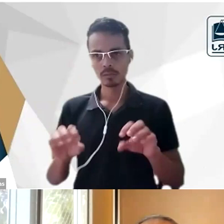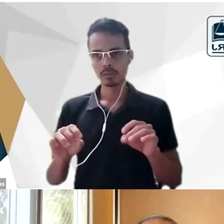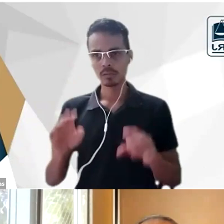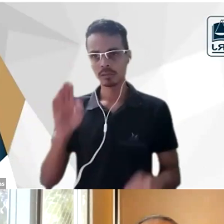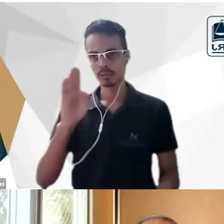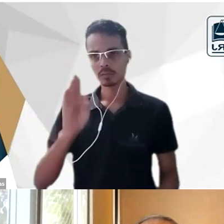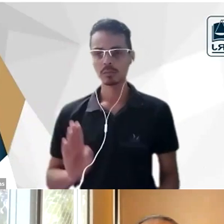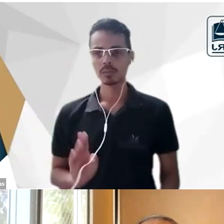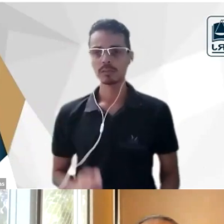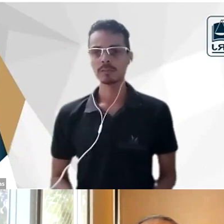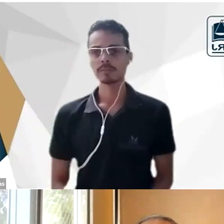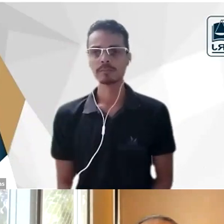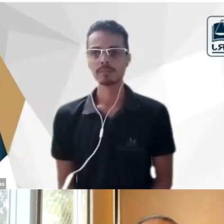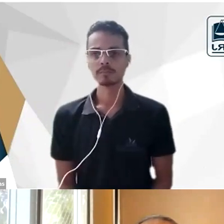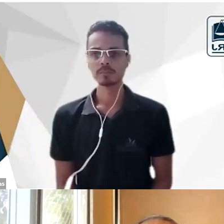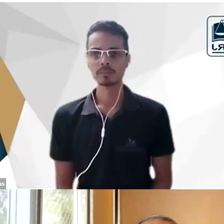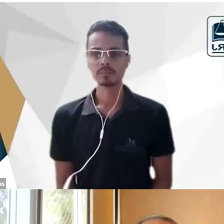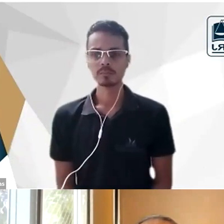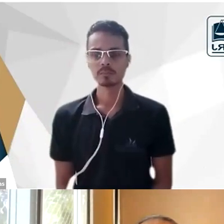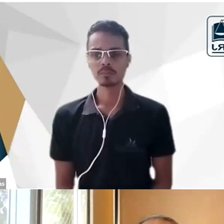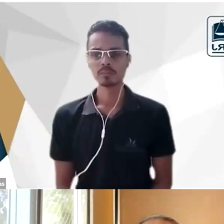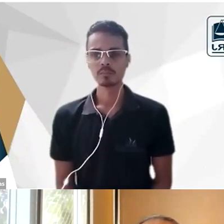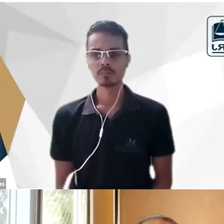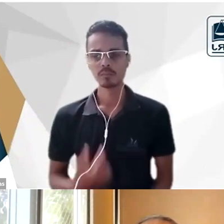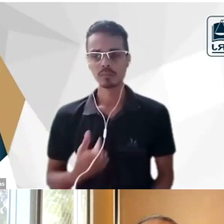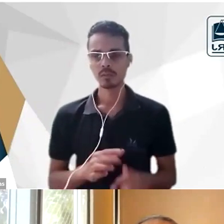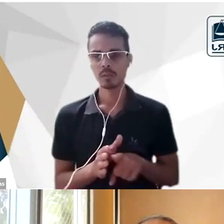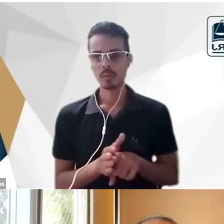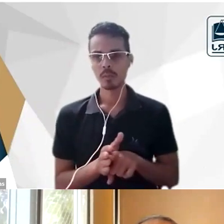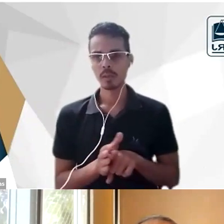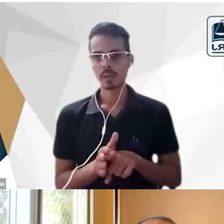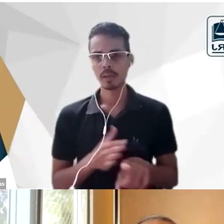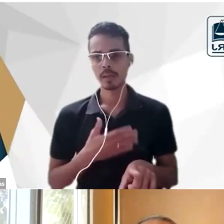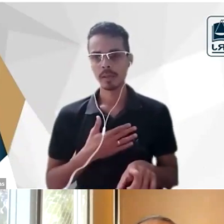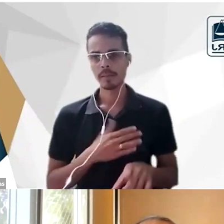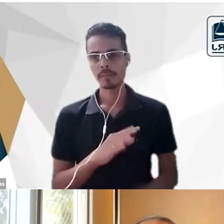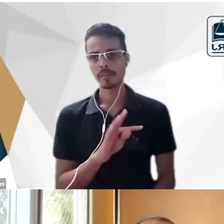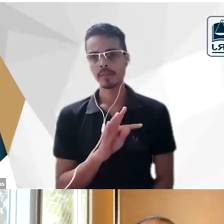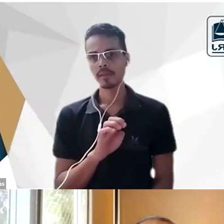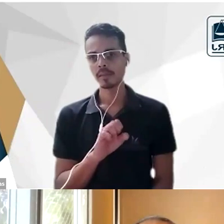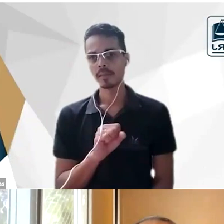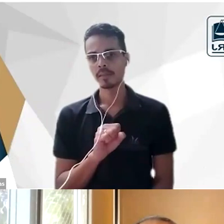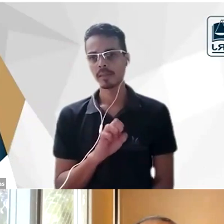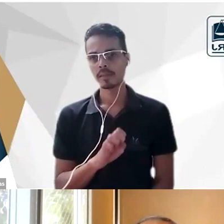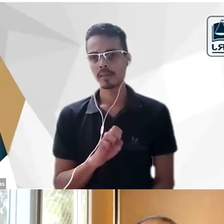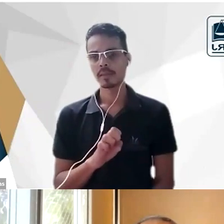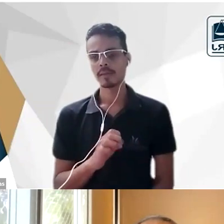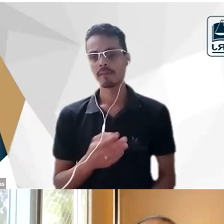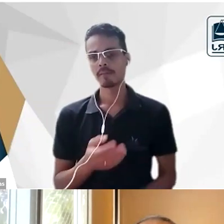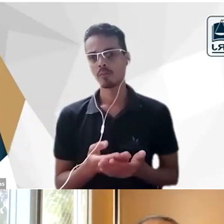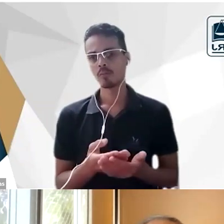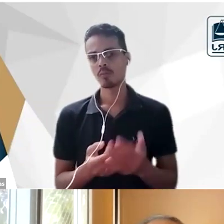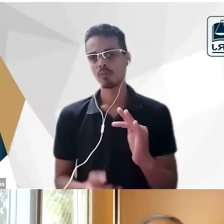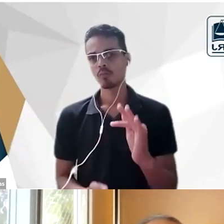e quando eu pesquisei para a minha tese que isso é um estudo que eu pretendo fazer no futuro me impressionei com